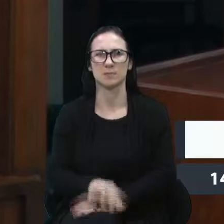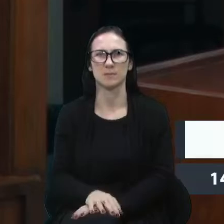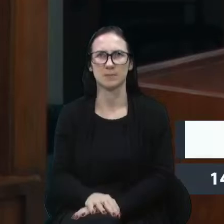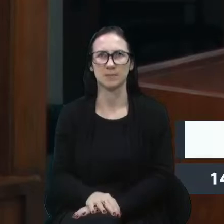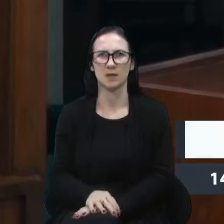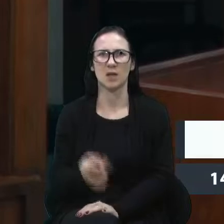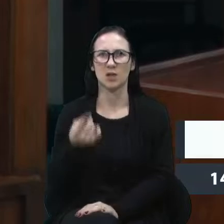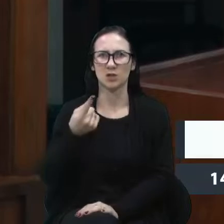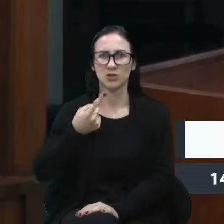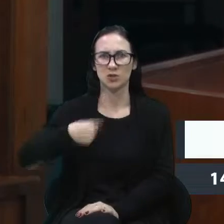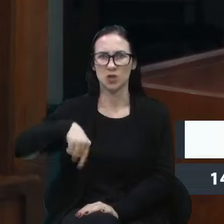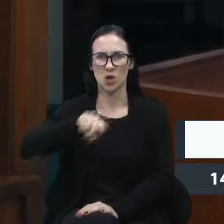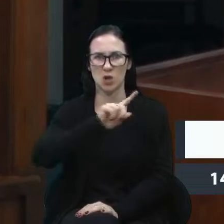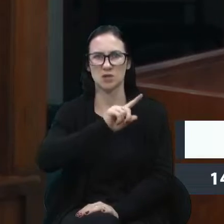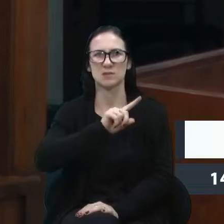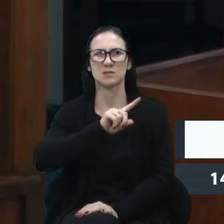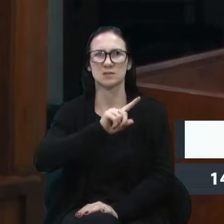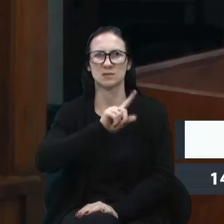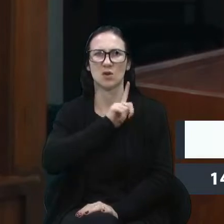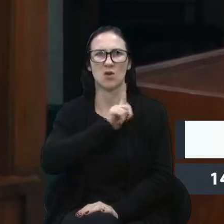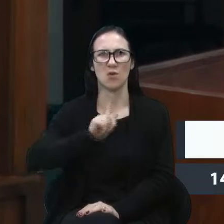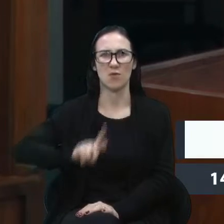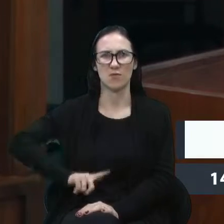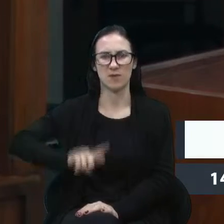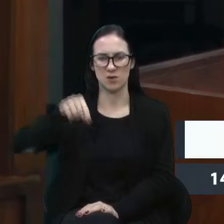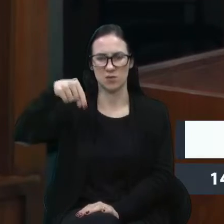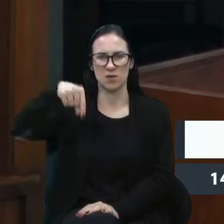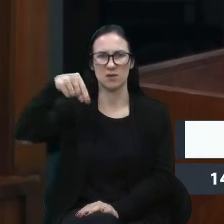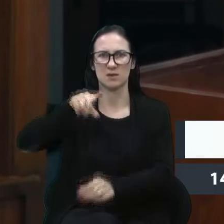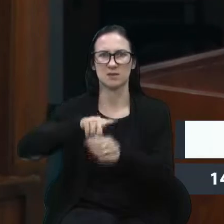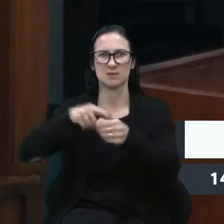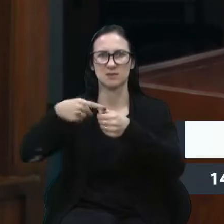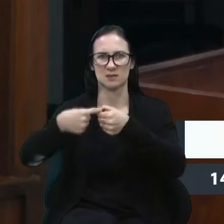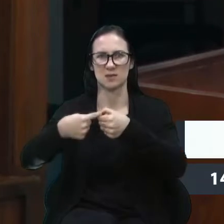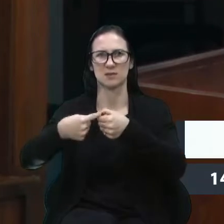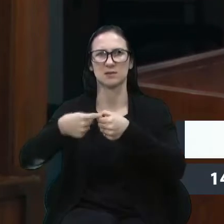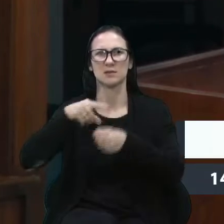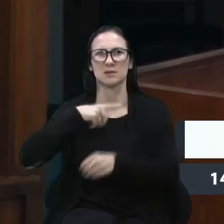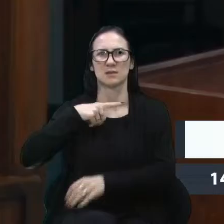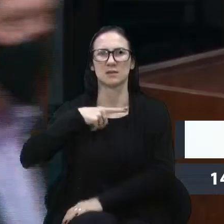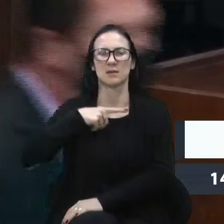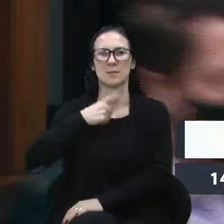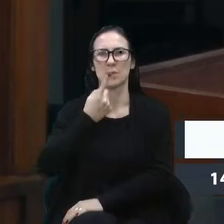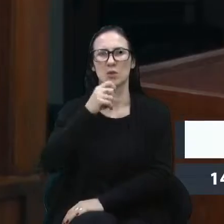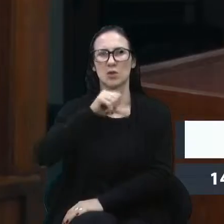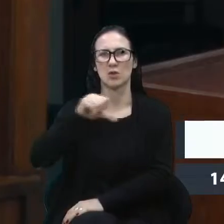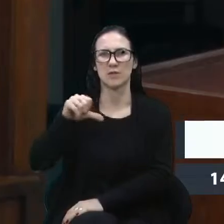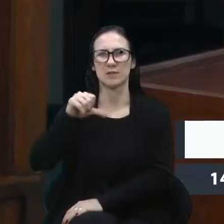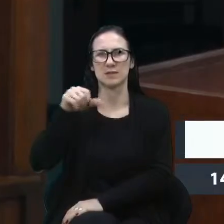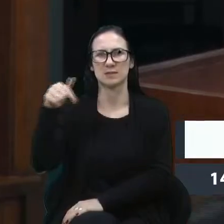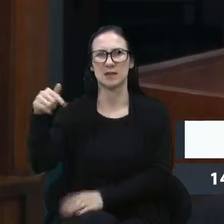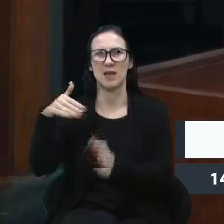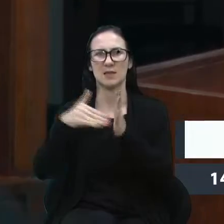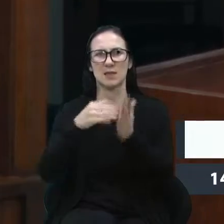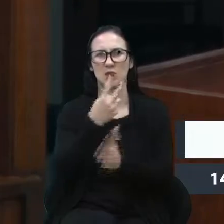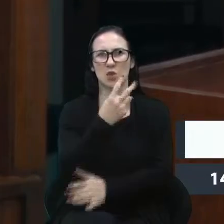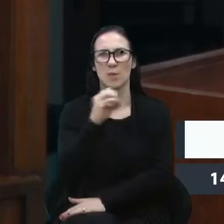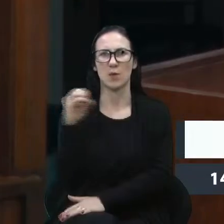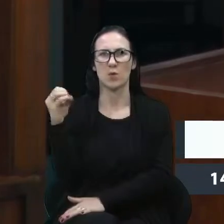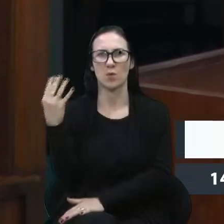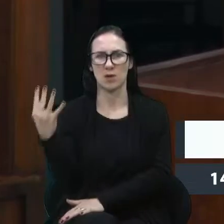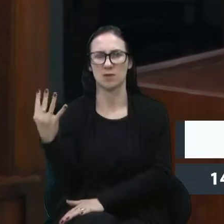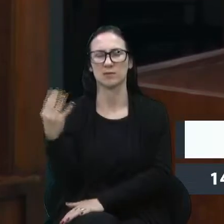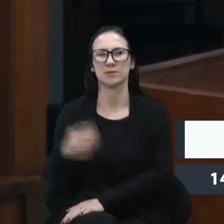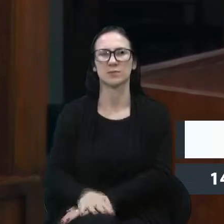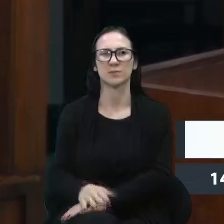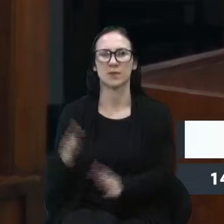fomos governos dessa cidade, de 97 até 2004. E, nesse